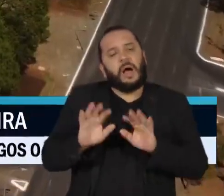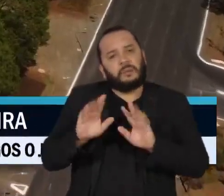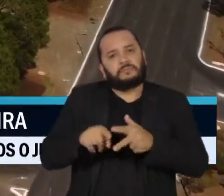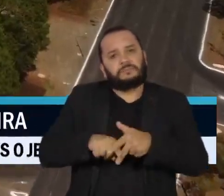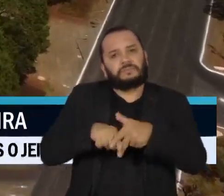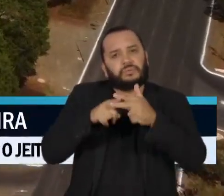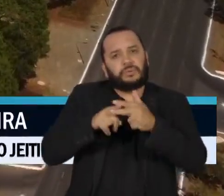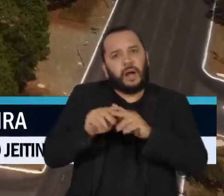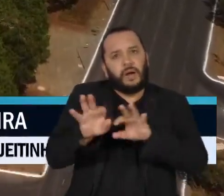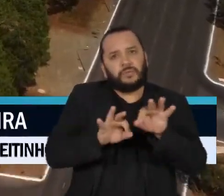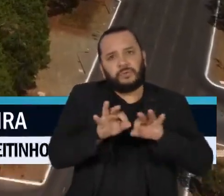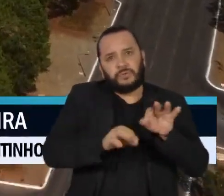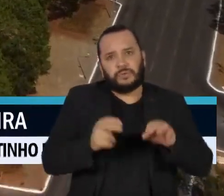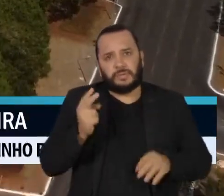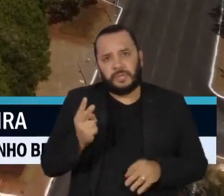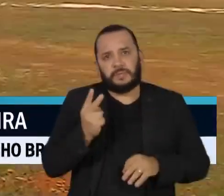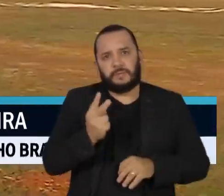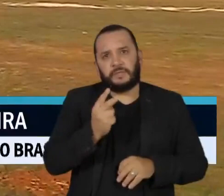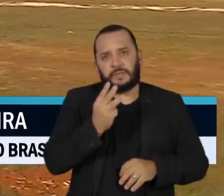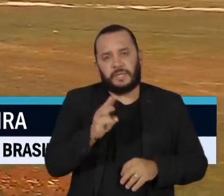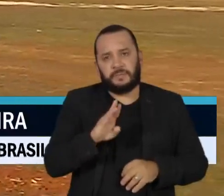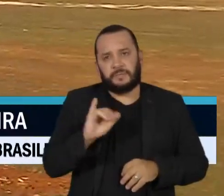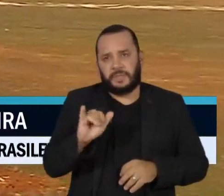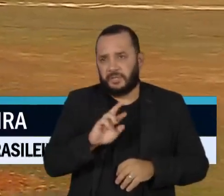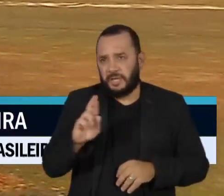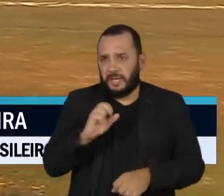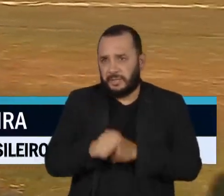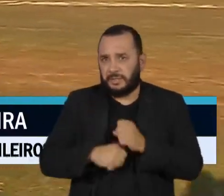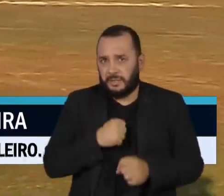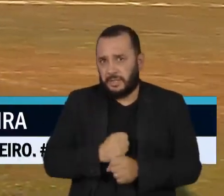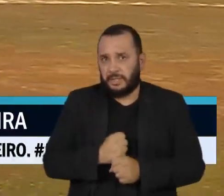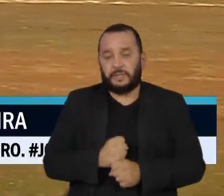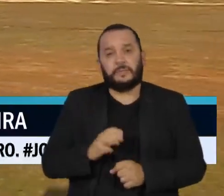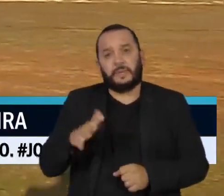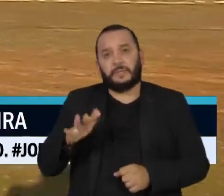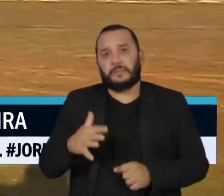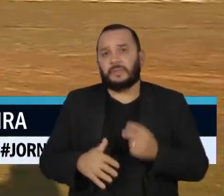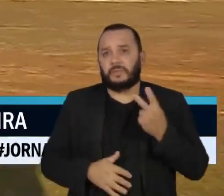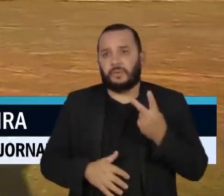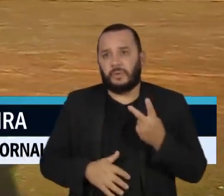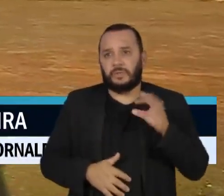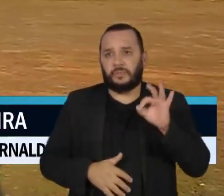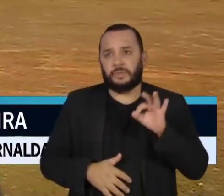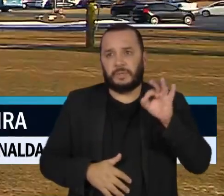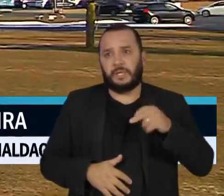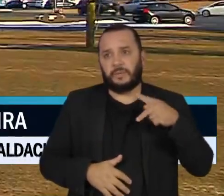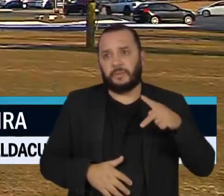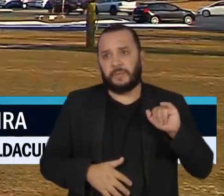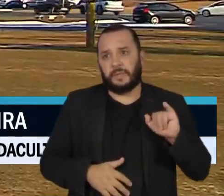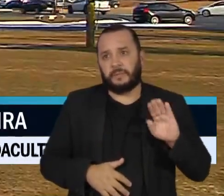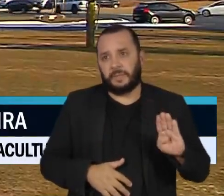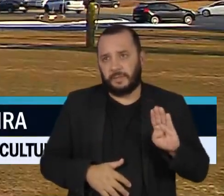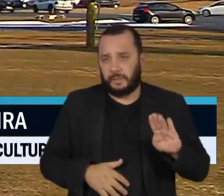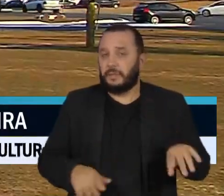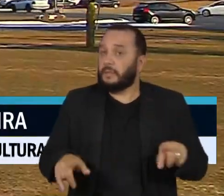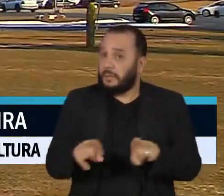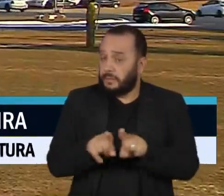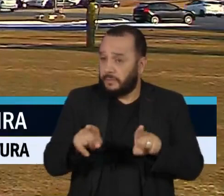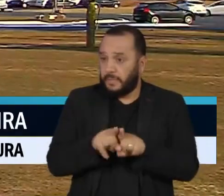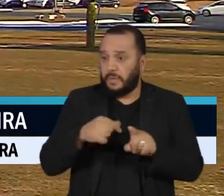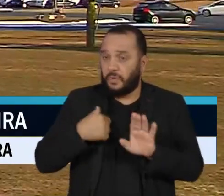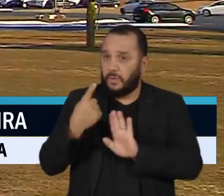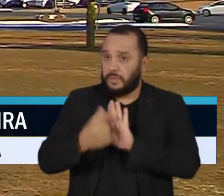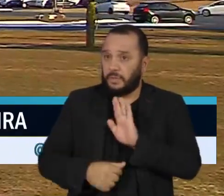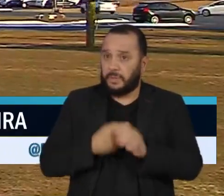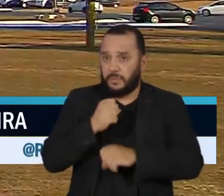223 bilhões neste ano, o equivalente a mais de 2% do PIB. Vale lembrar que o orçamento de